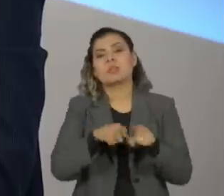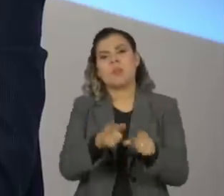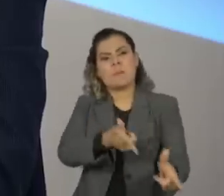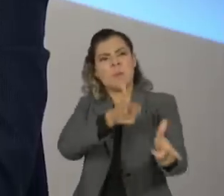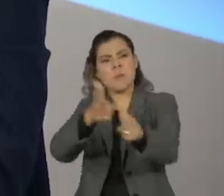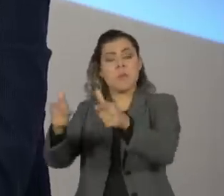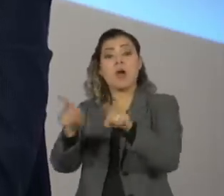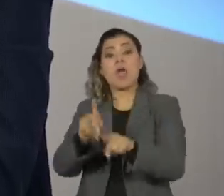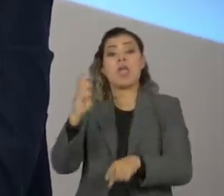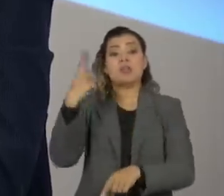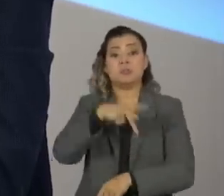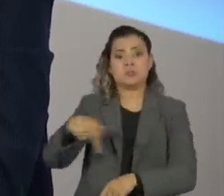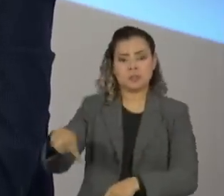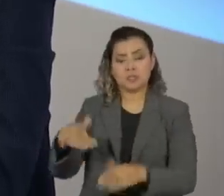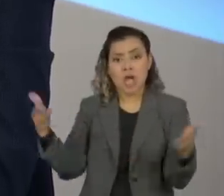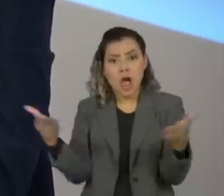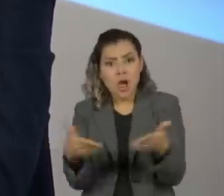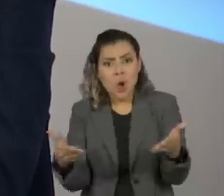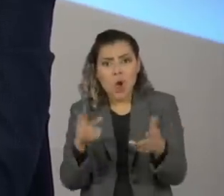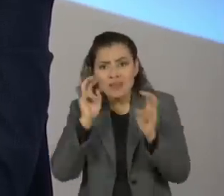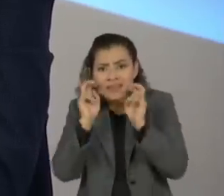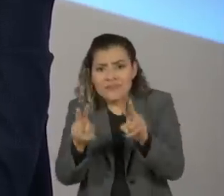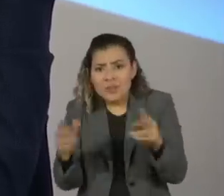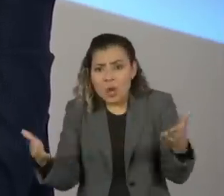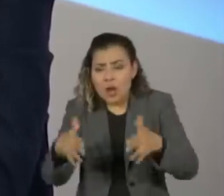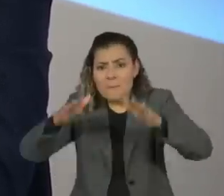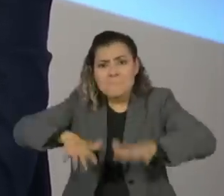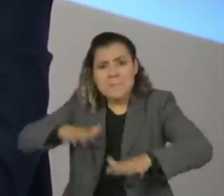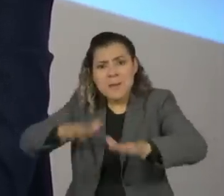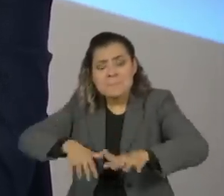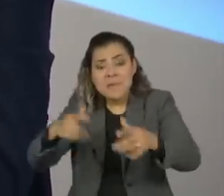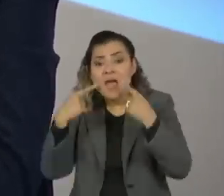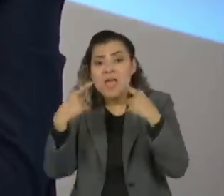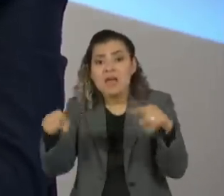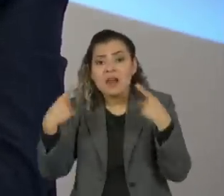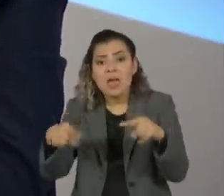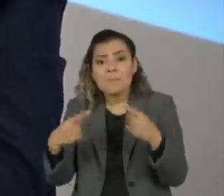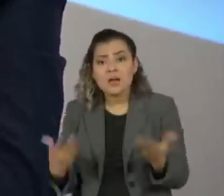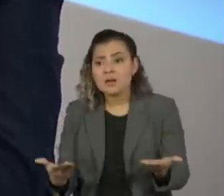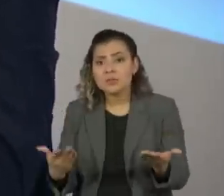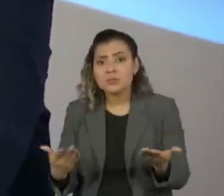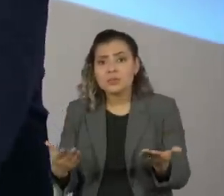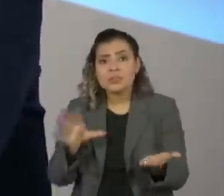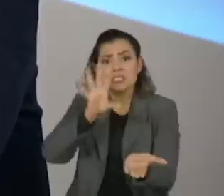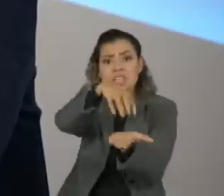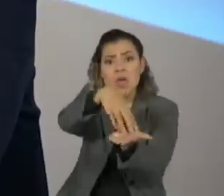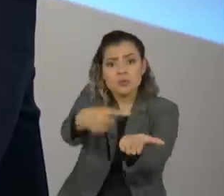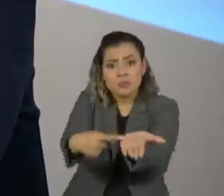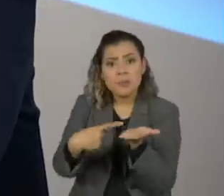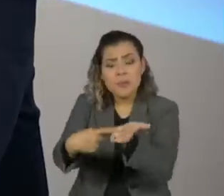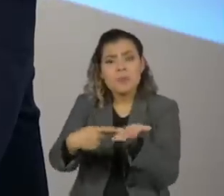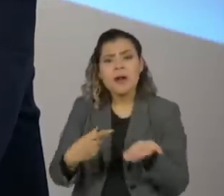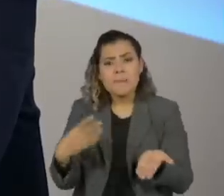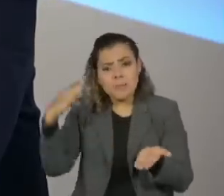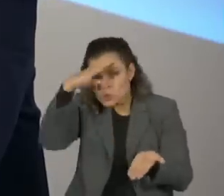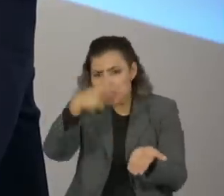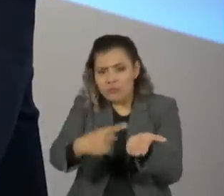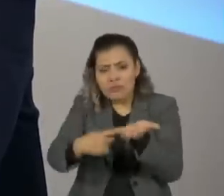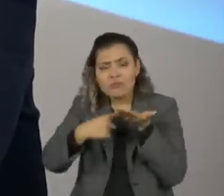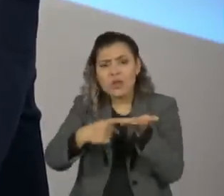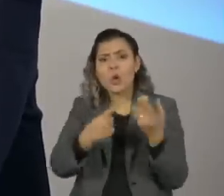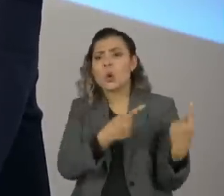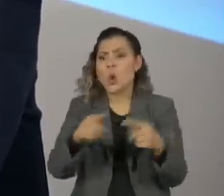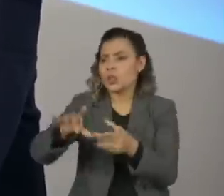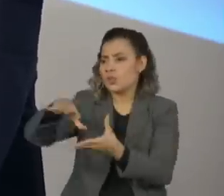ex-presidente. Agora, a gente está vendo manifestações reclamando do casamento com o Centrão, de discurso contra a